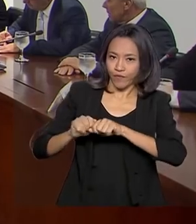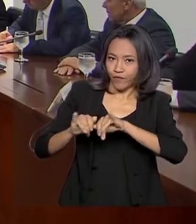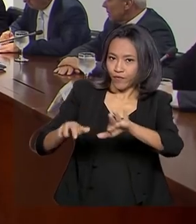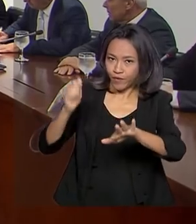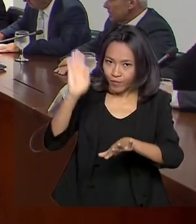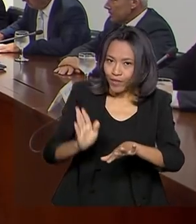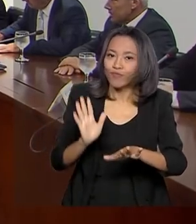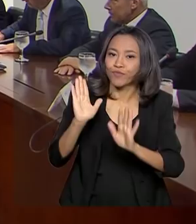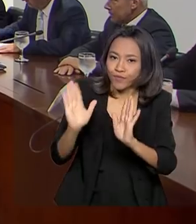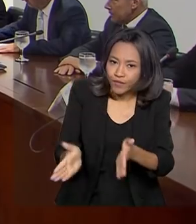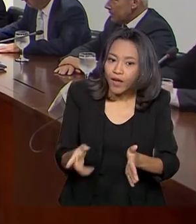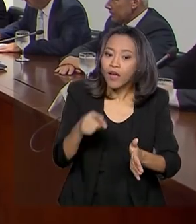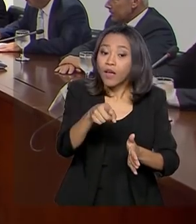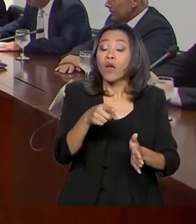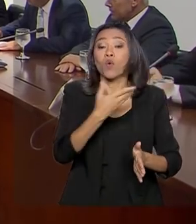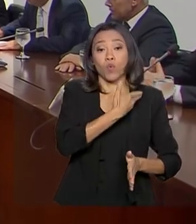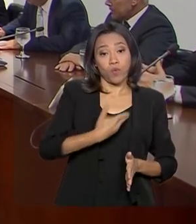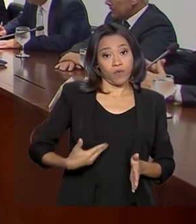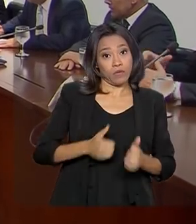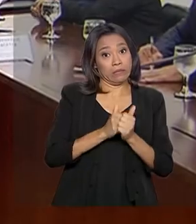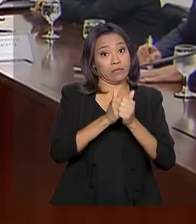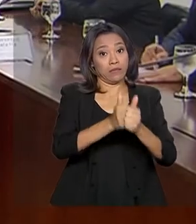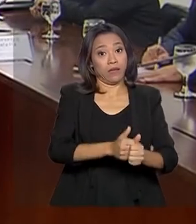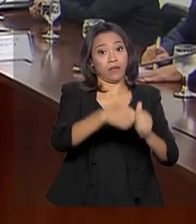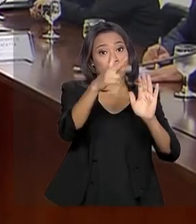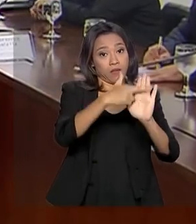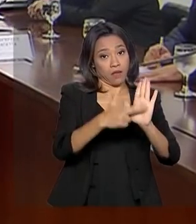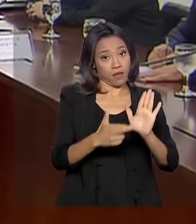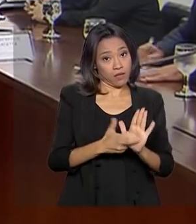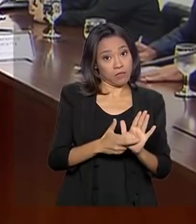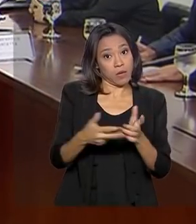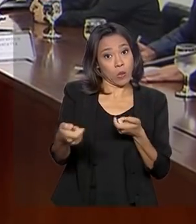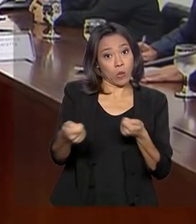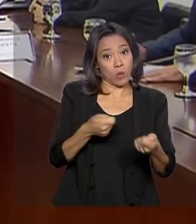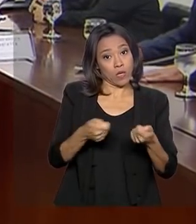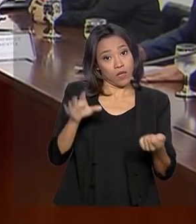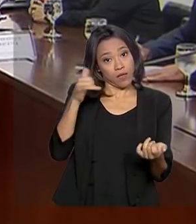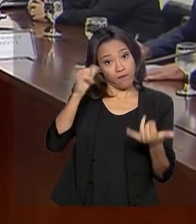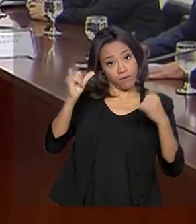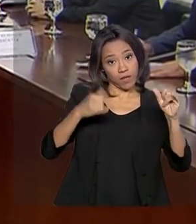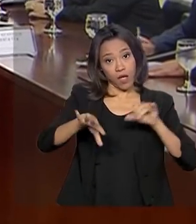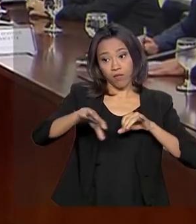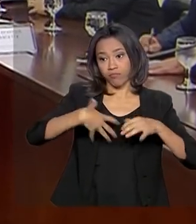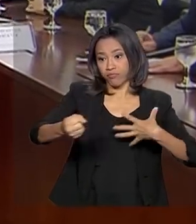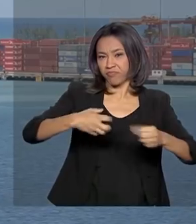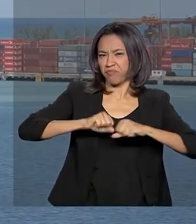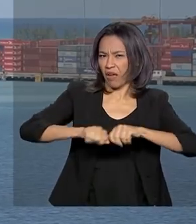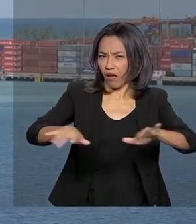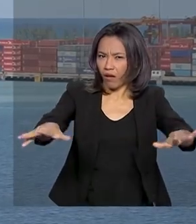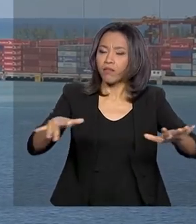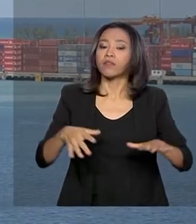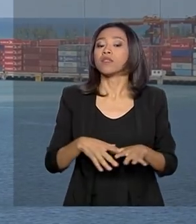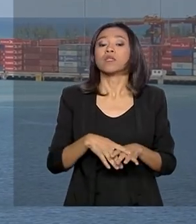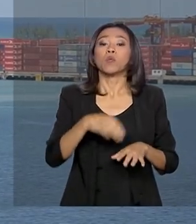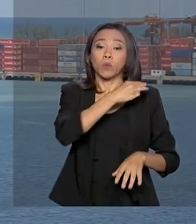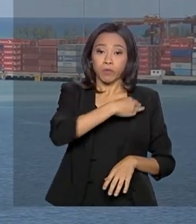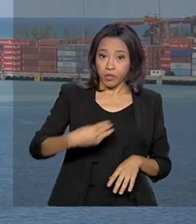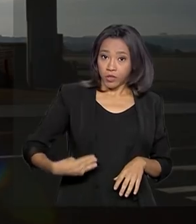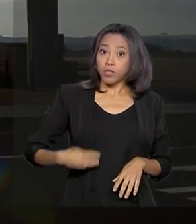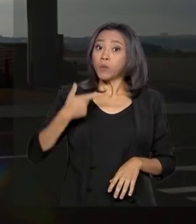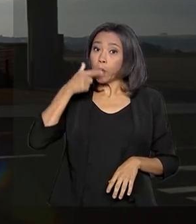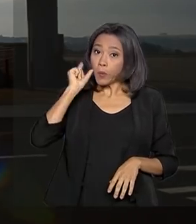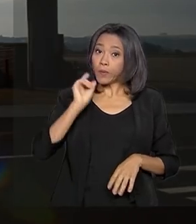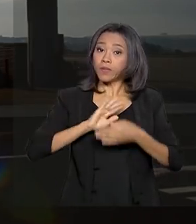Federal começa a seguir o protocolo de ação de controle e prevenção. O ministro da Casa Civil, Braga Neto, realizou uma reunião